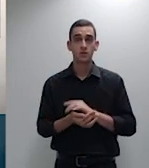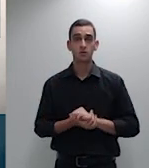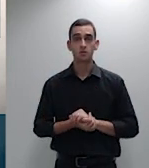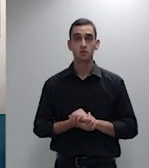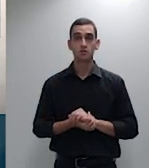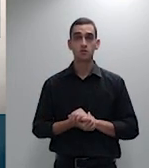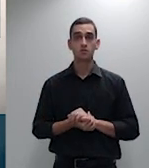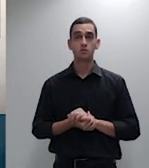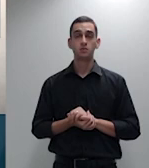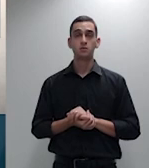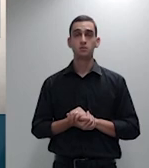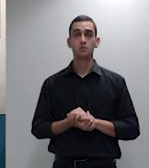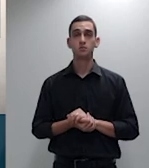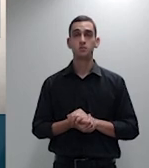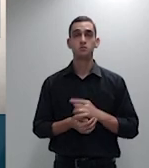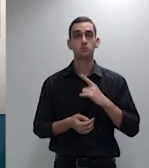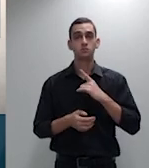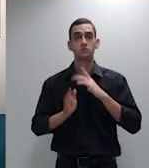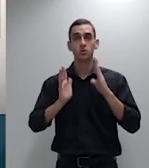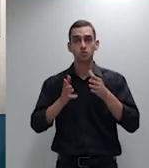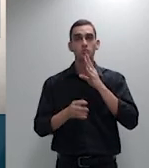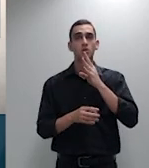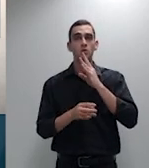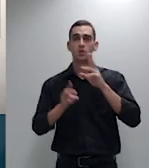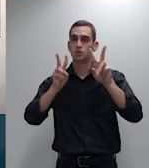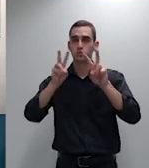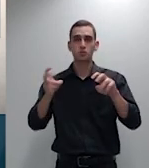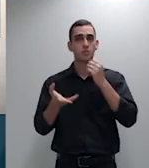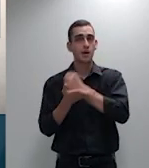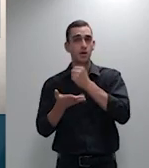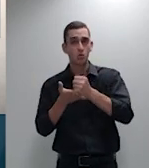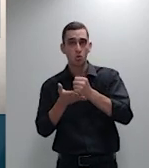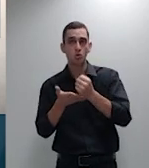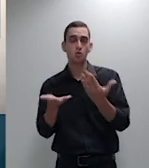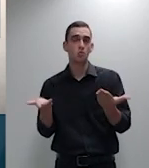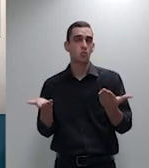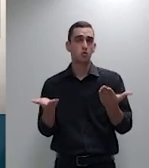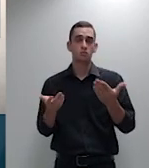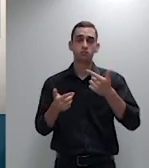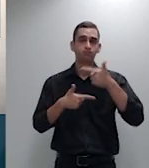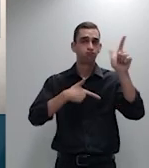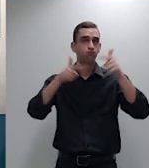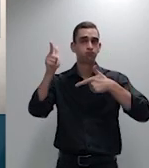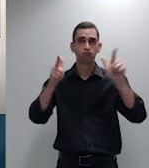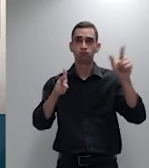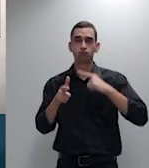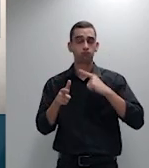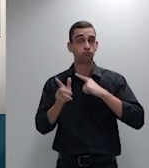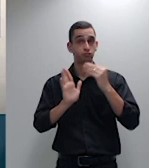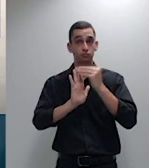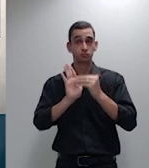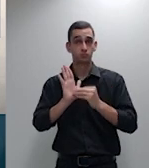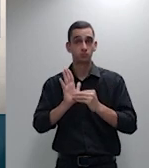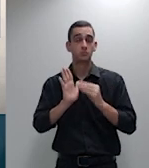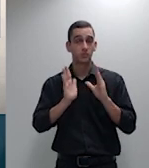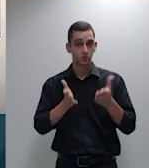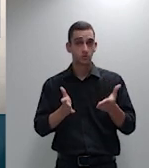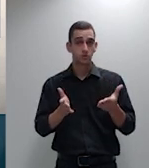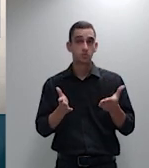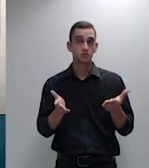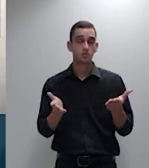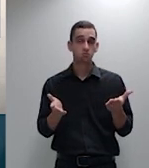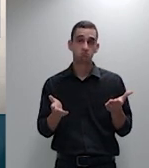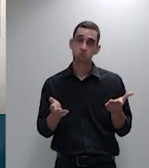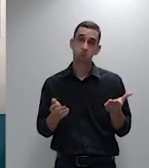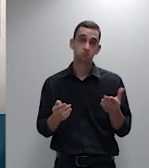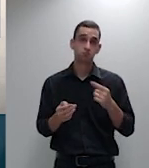firma reconhecida em cartório isso nada impede que ele faça isso mas fugir aqui do texto eu fico